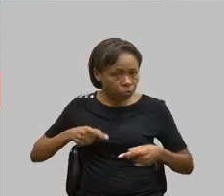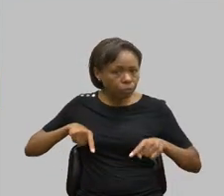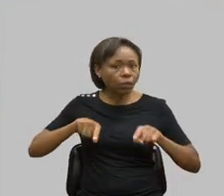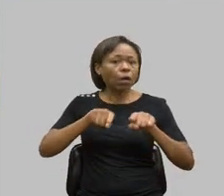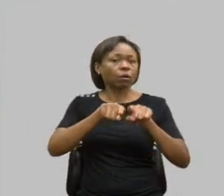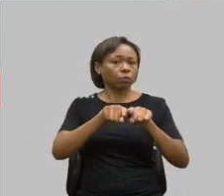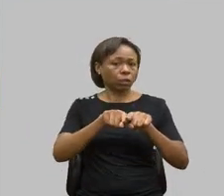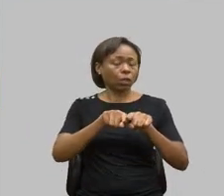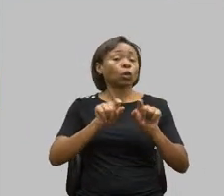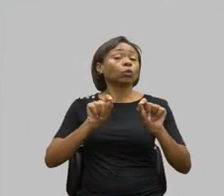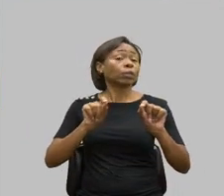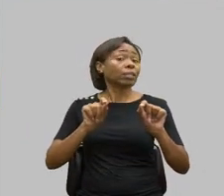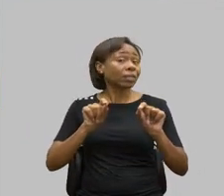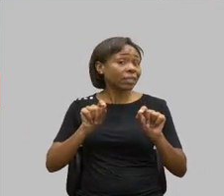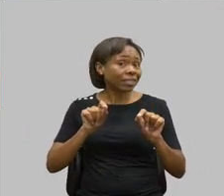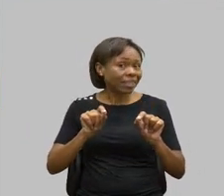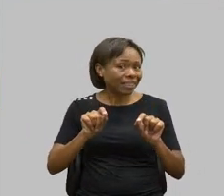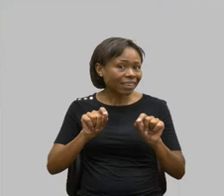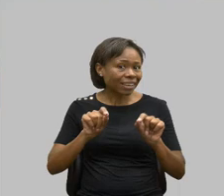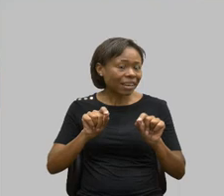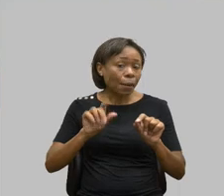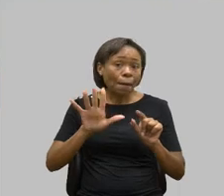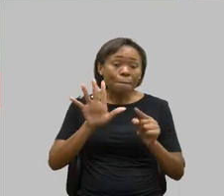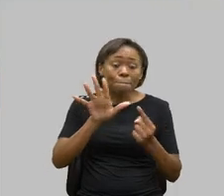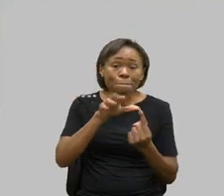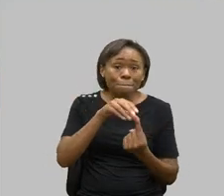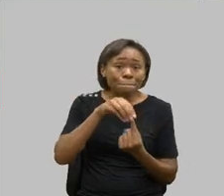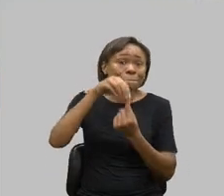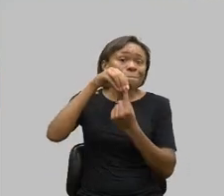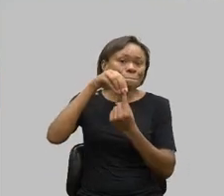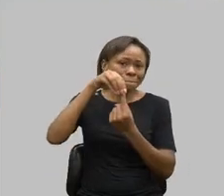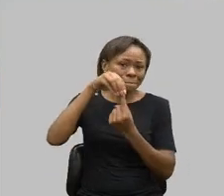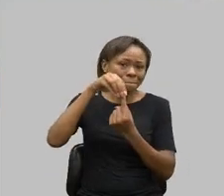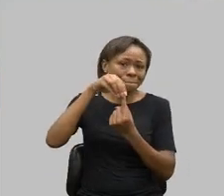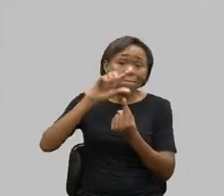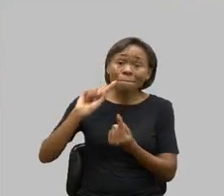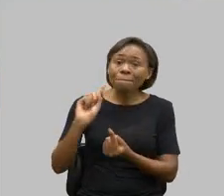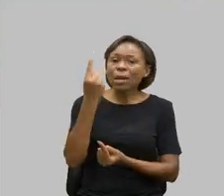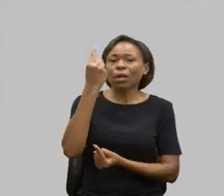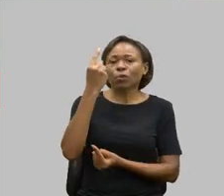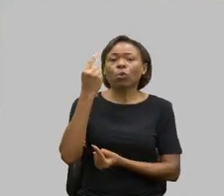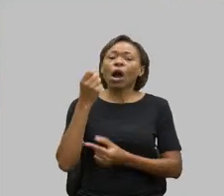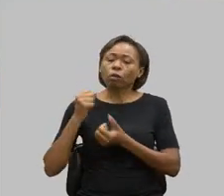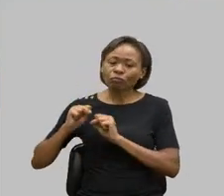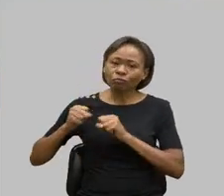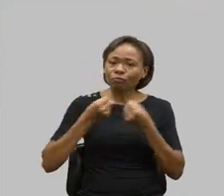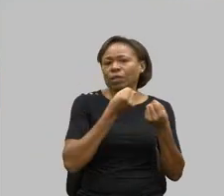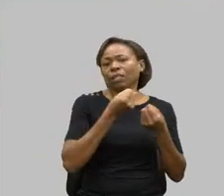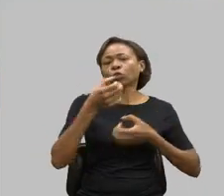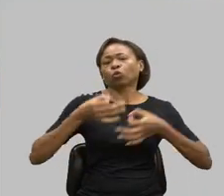serão encaminhados prioritariamente à defesa dessas famílias.